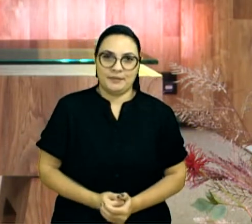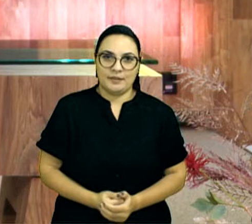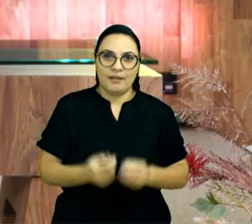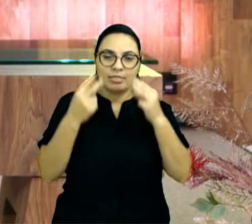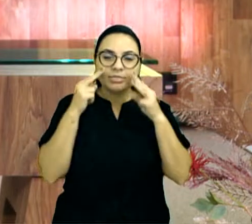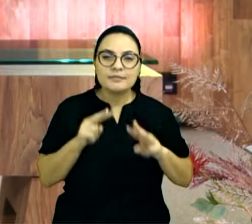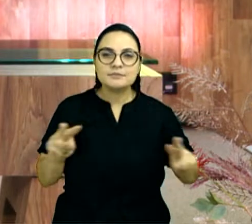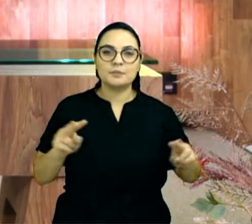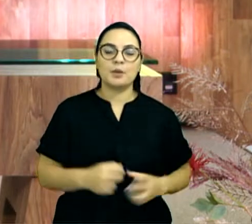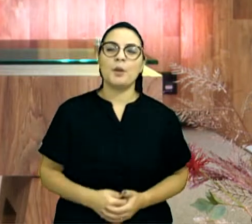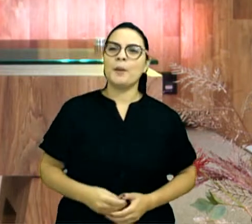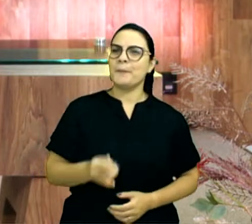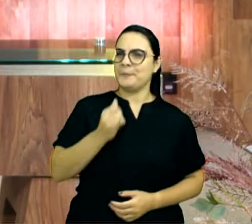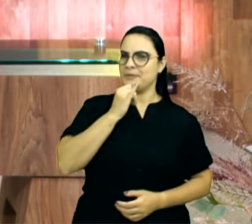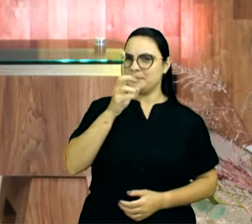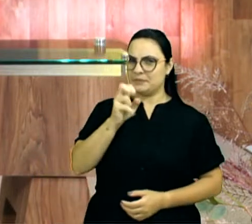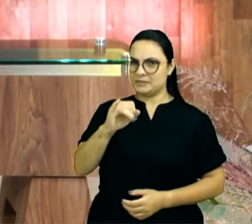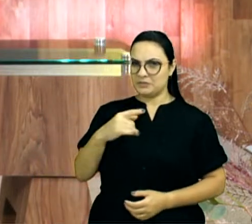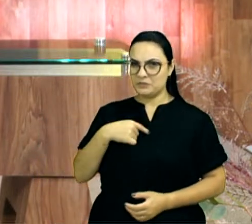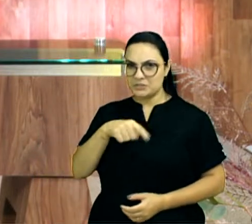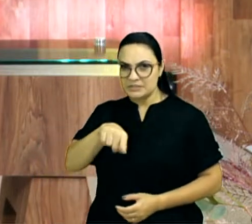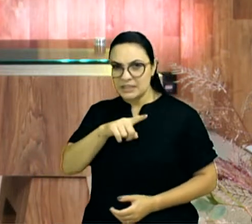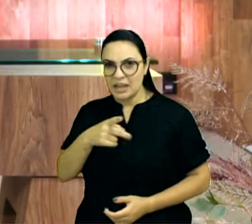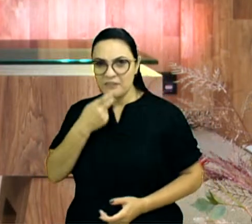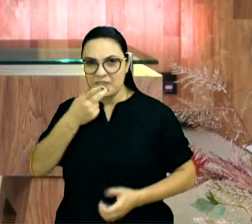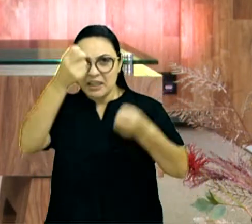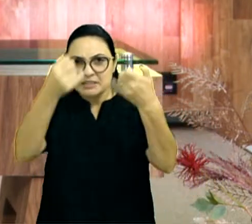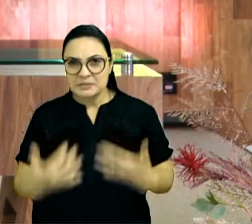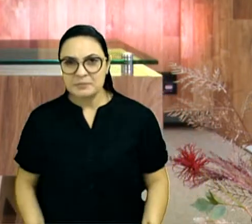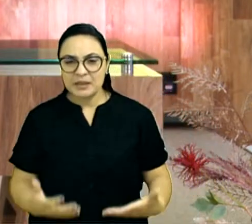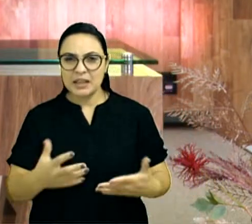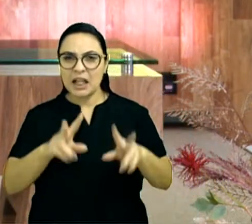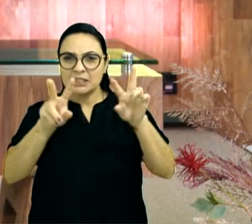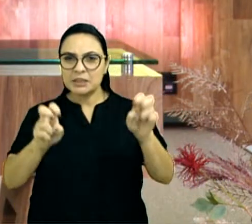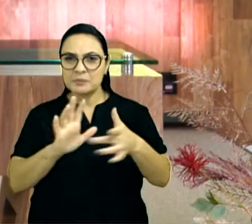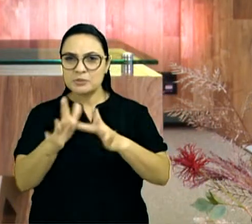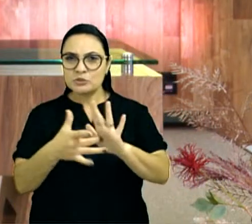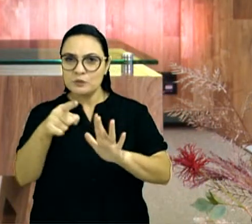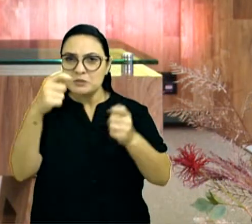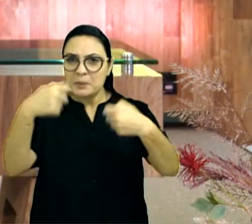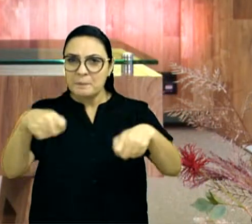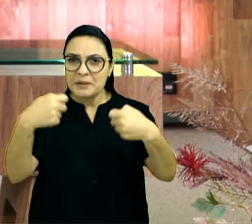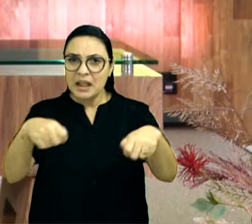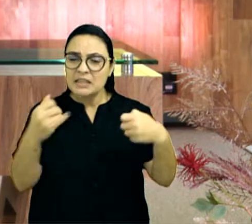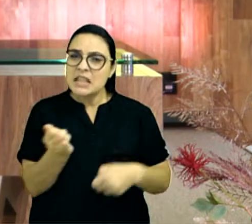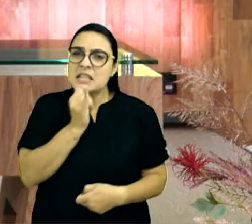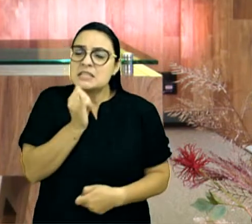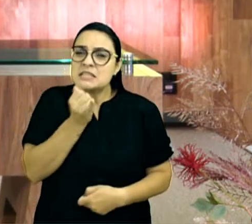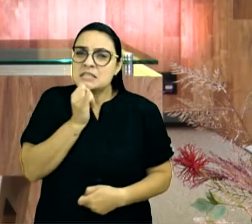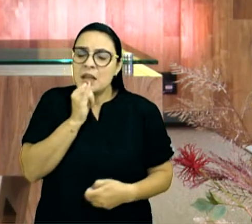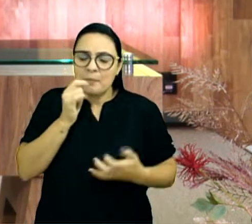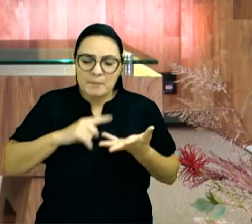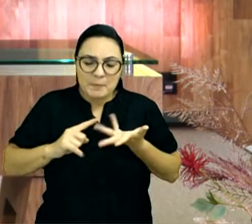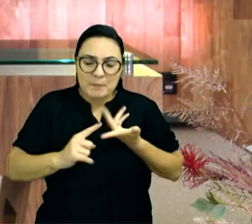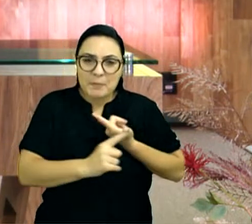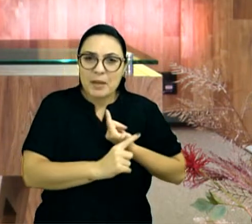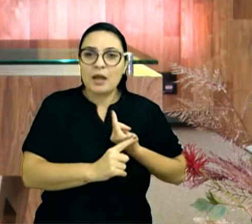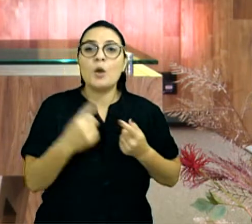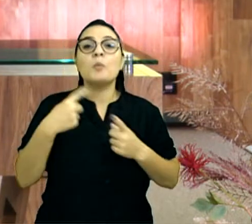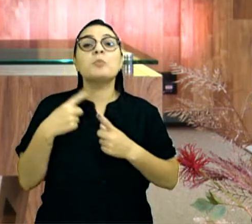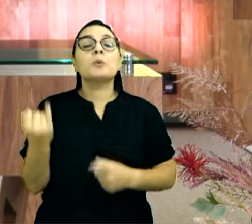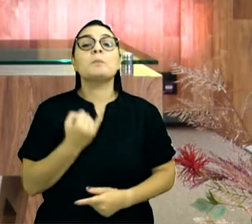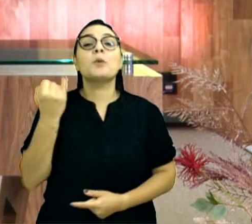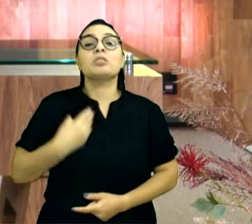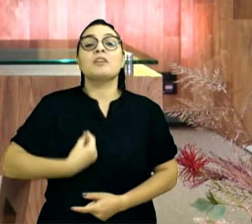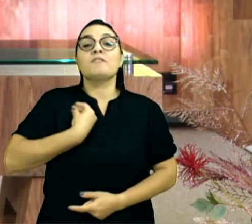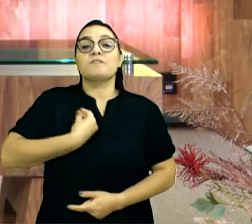quando você for testemunhar de Jesus, se necessário, você fala alguma coisa, porque o importante é a vida. Eu conheci